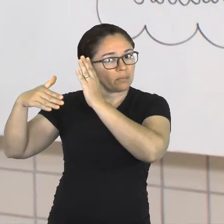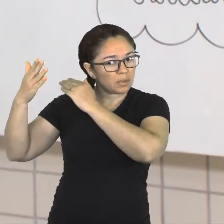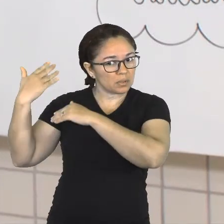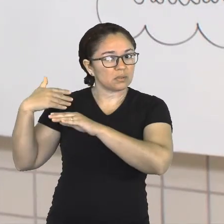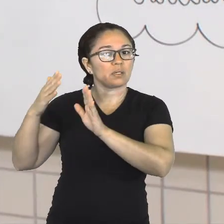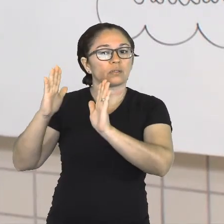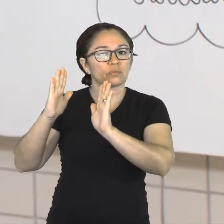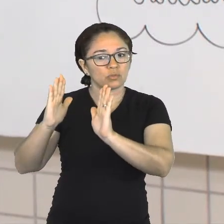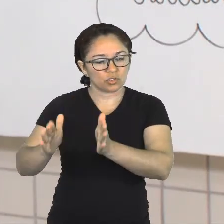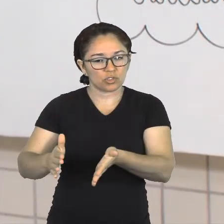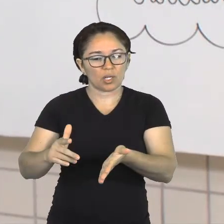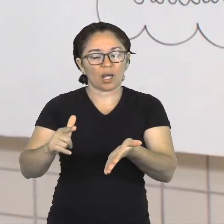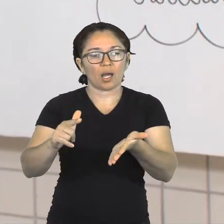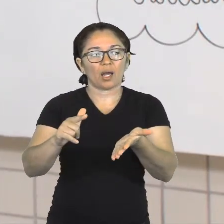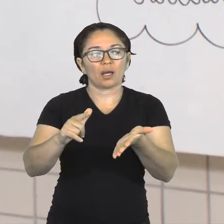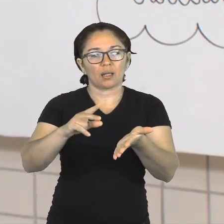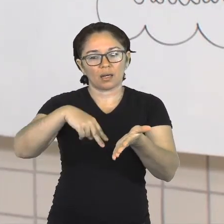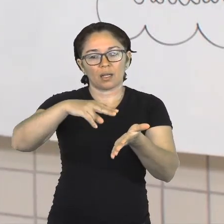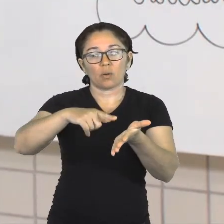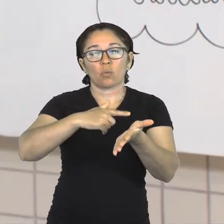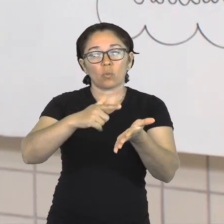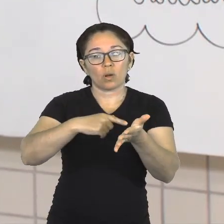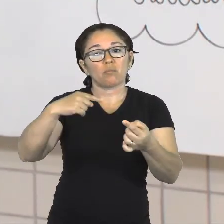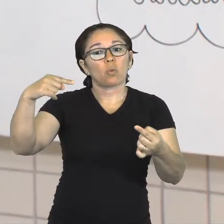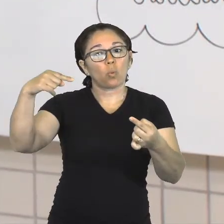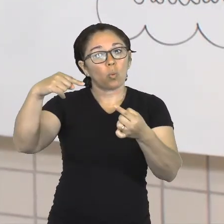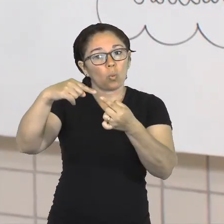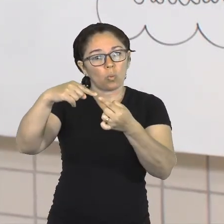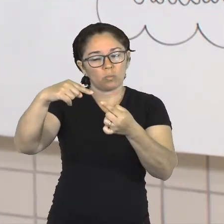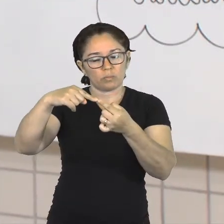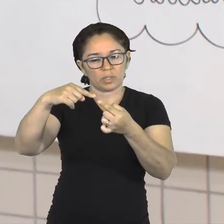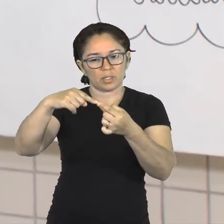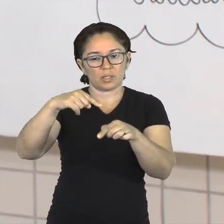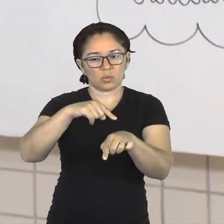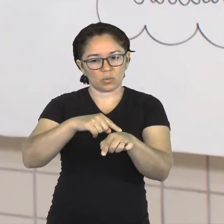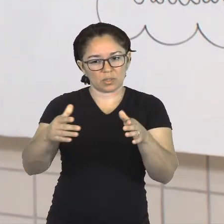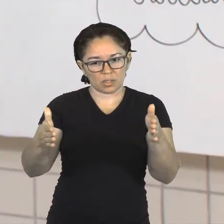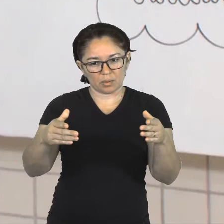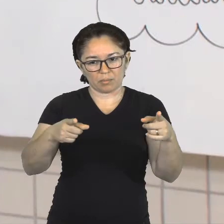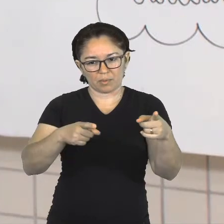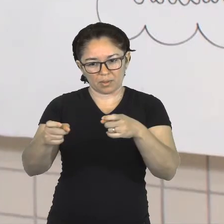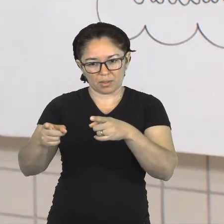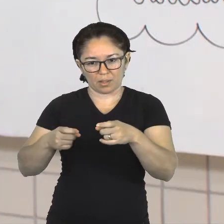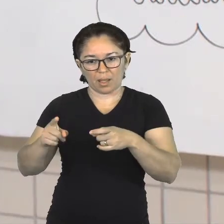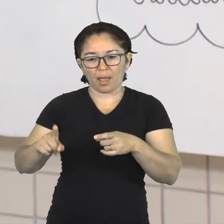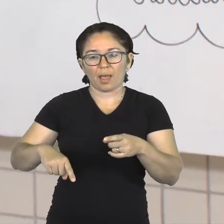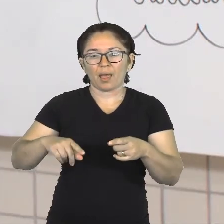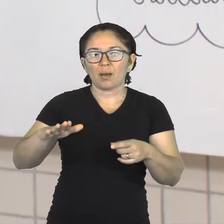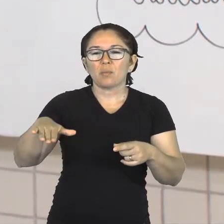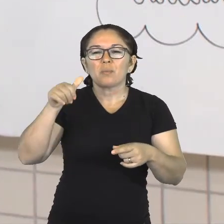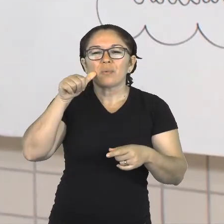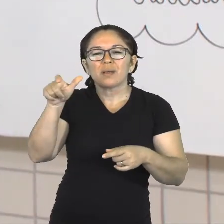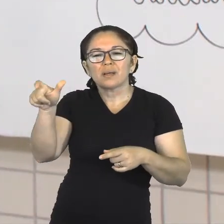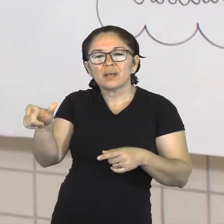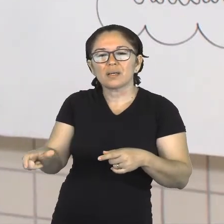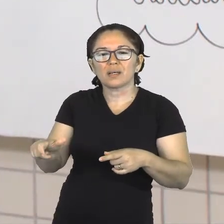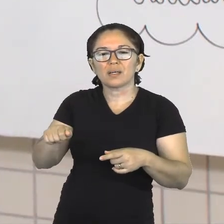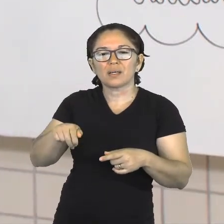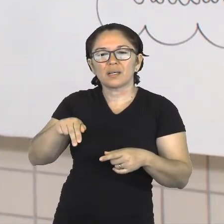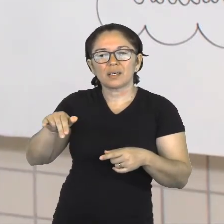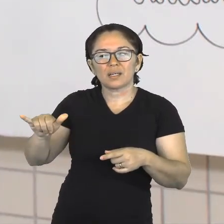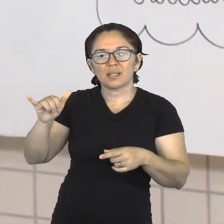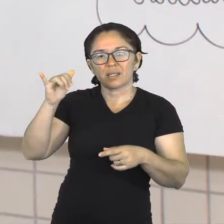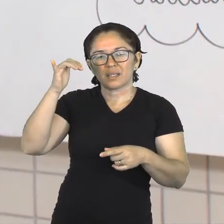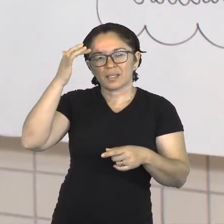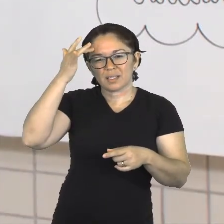leitura de um livro com essa temática, que foi o Diário de Anne Frank. Também lá vocês viram relatos, né? Da